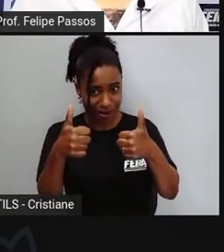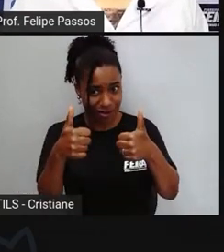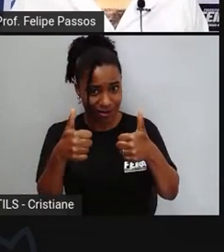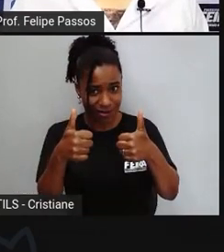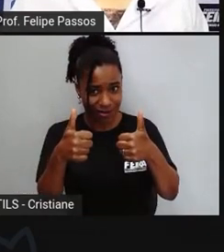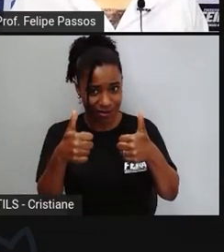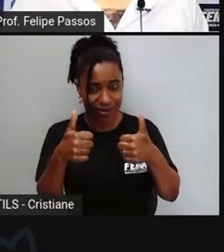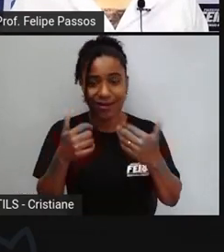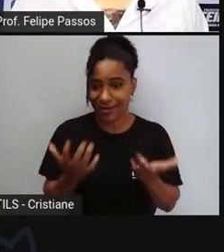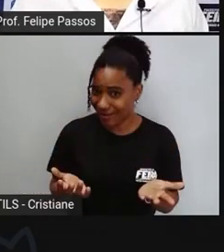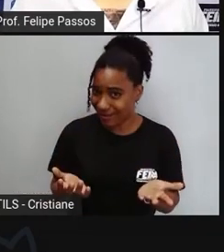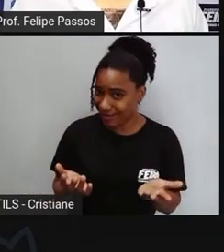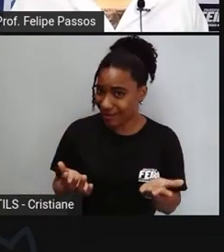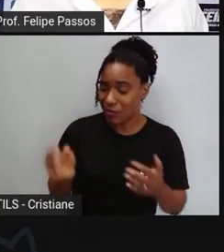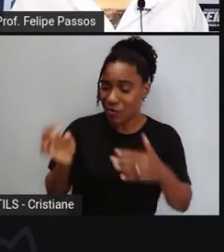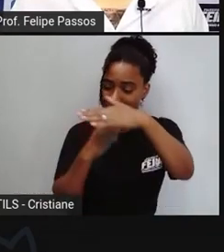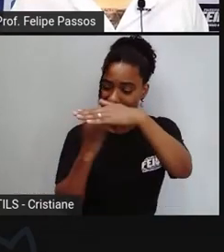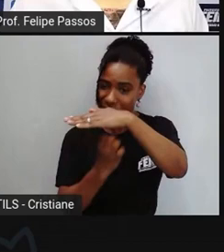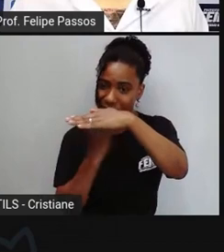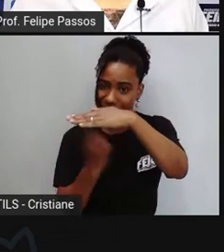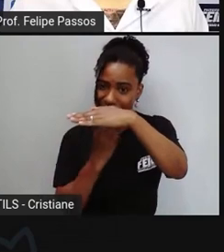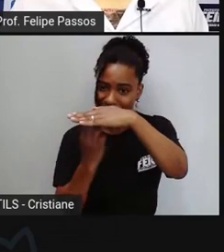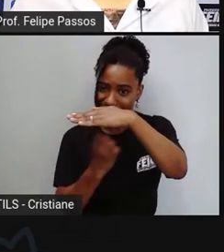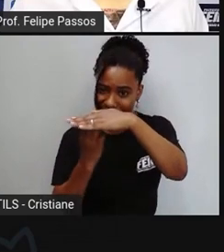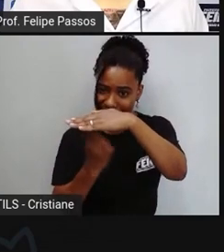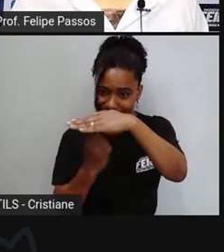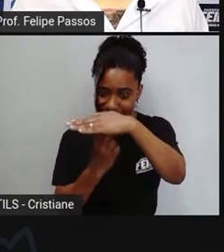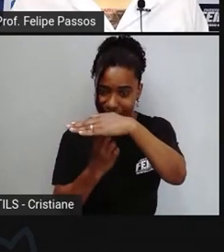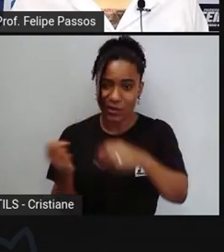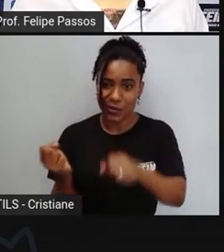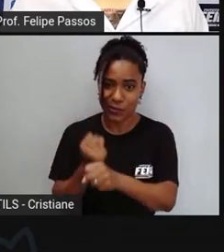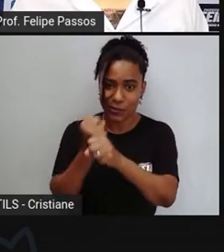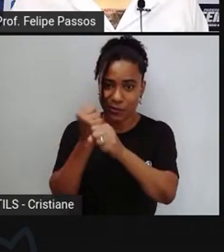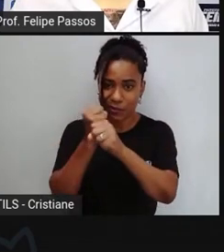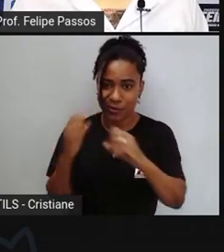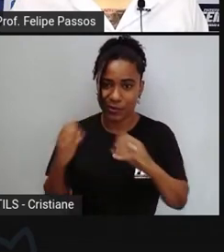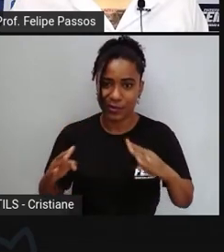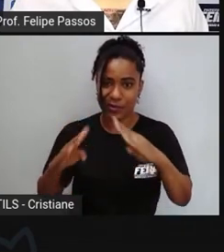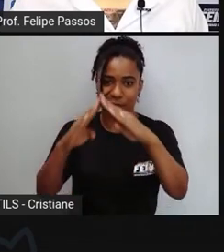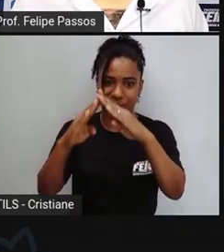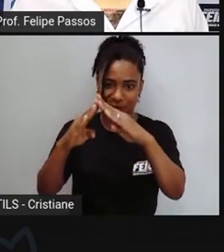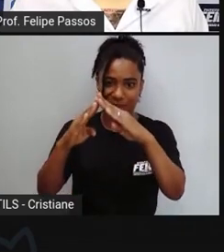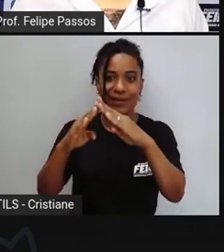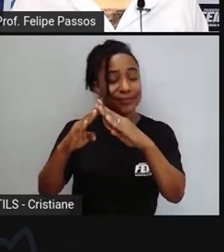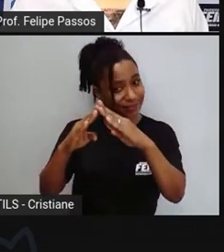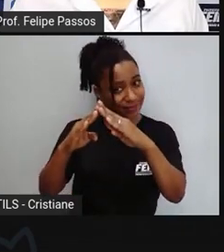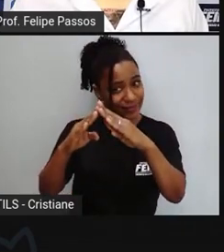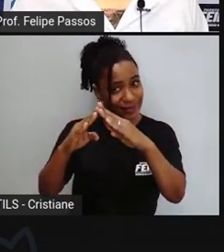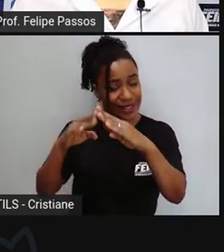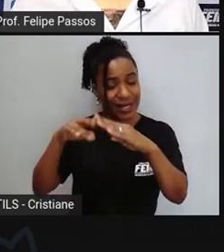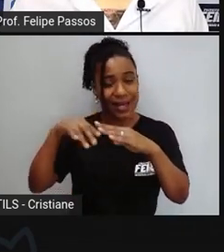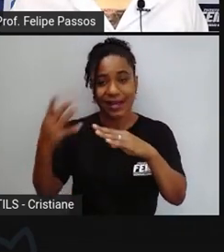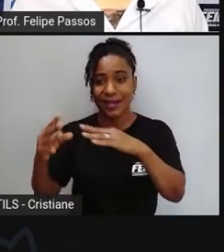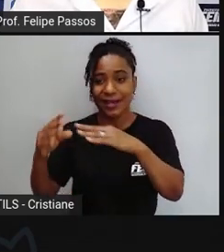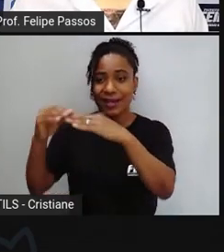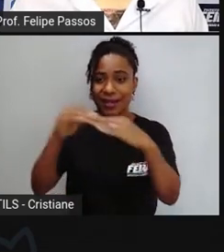minha empresa e o meu funcionário tenha que morar em outro município